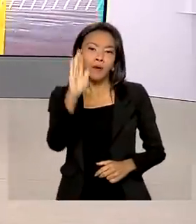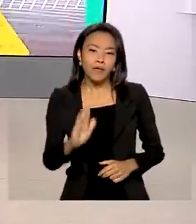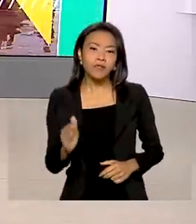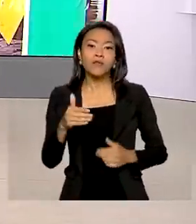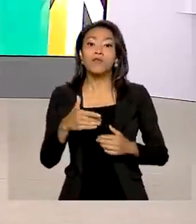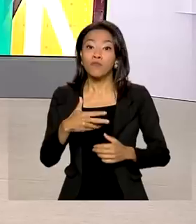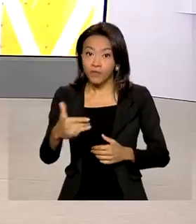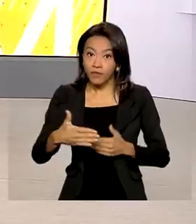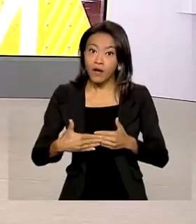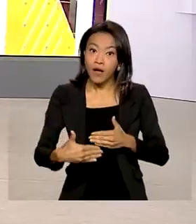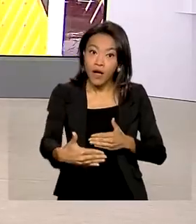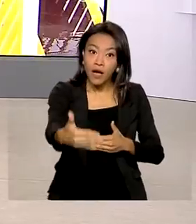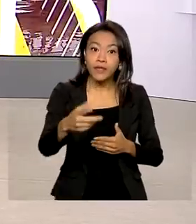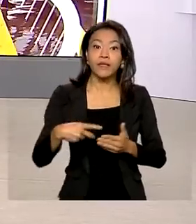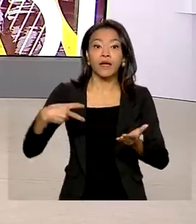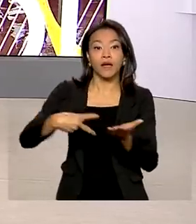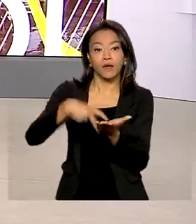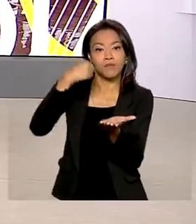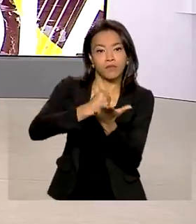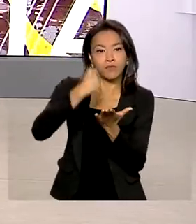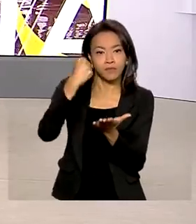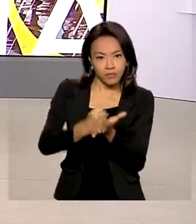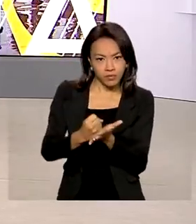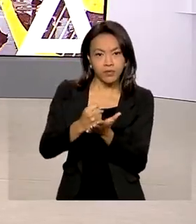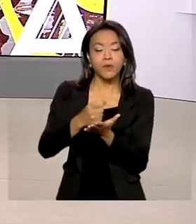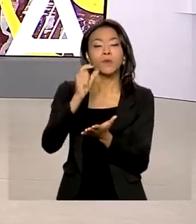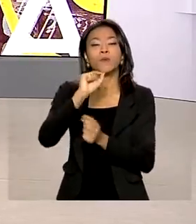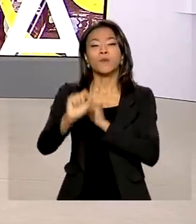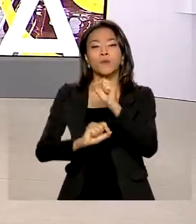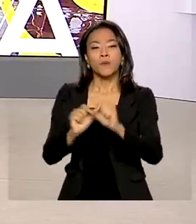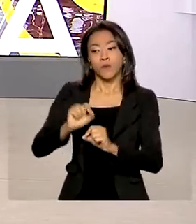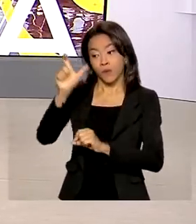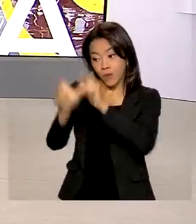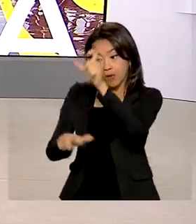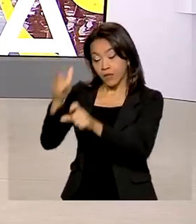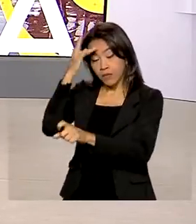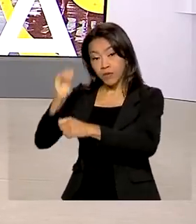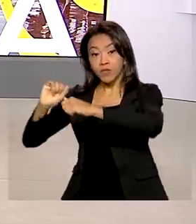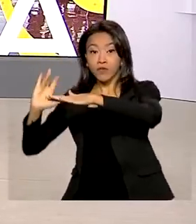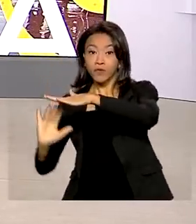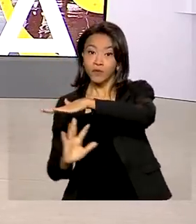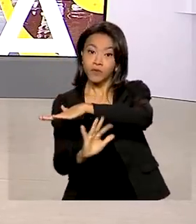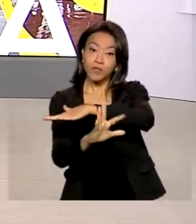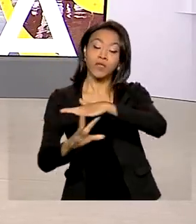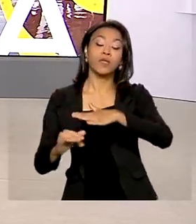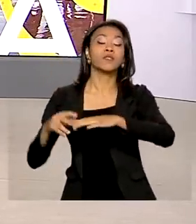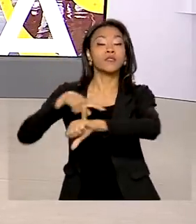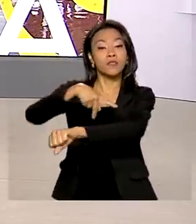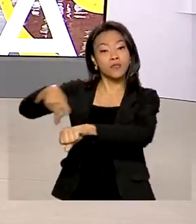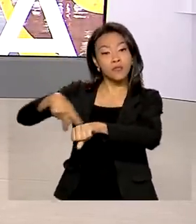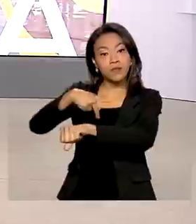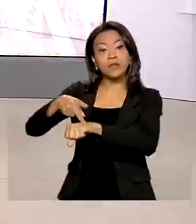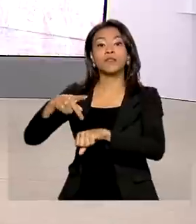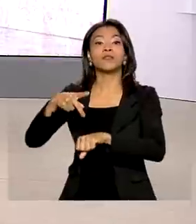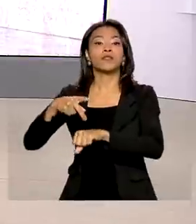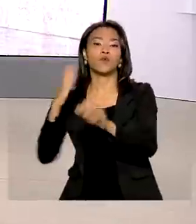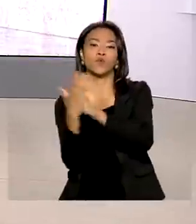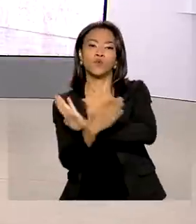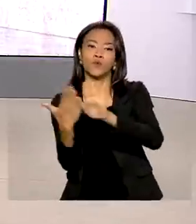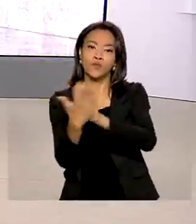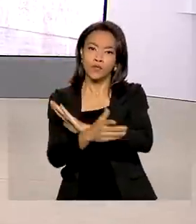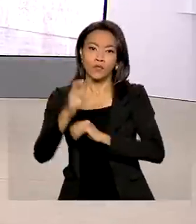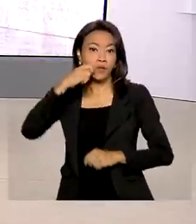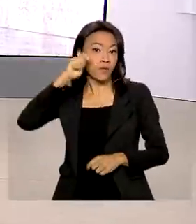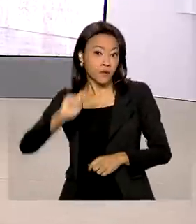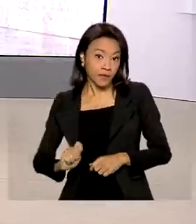conceder visto de caráter humanitário aos refugiados do conflito na Ucrânia. O repórter Glauco de Queiroz tem